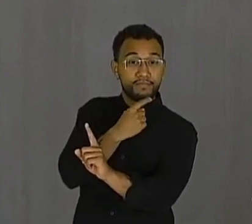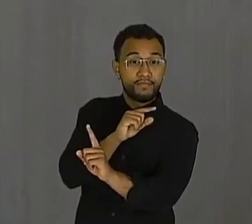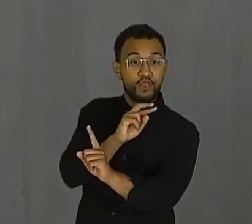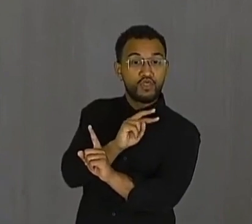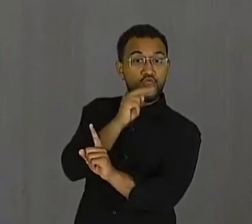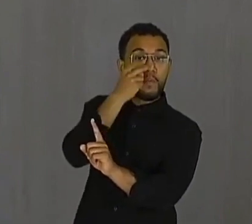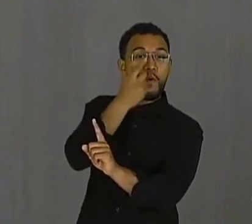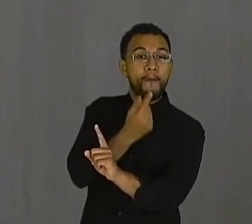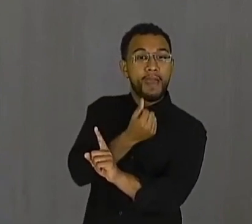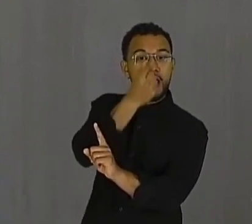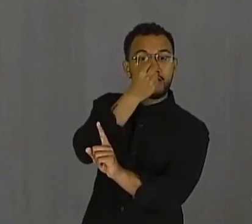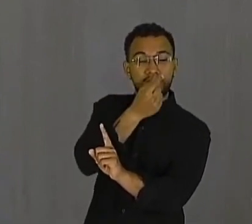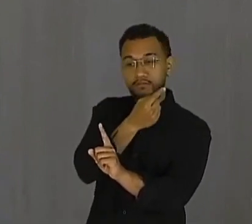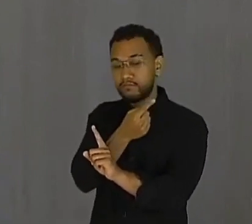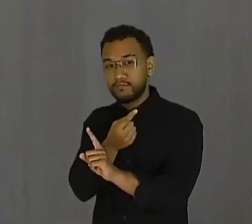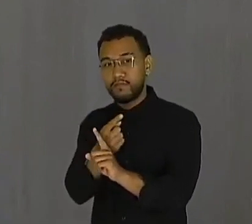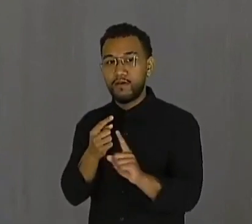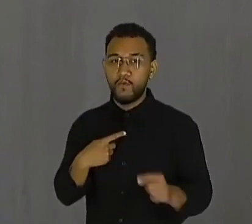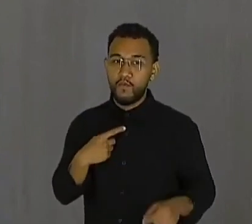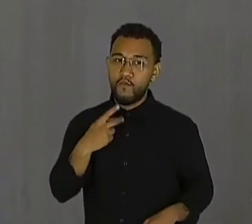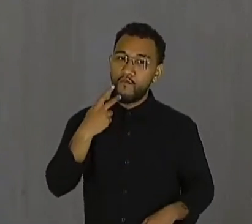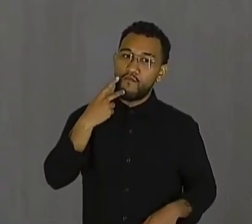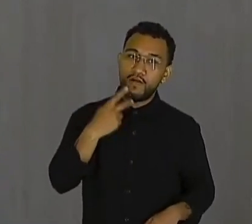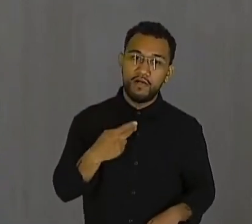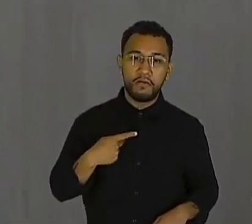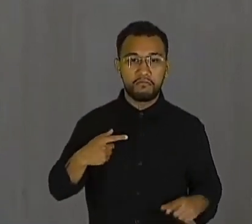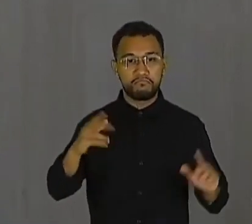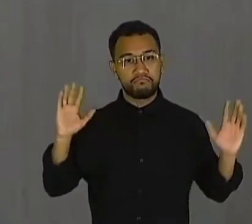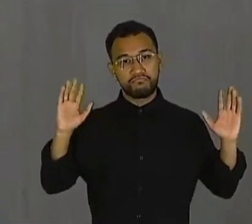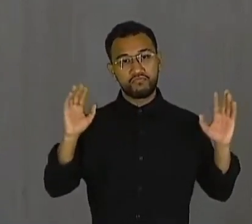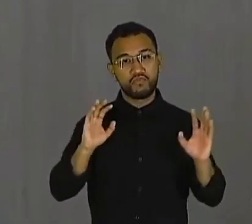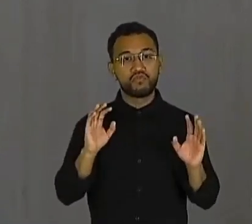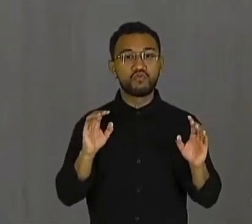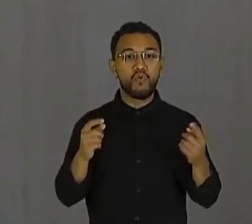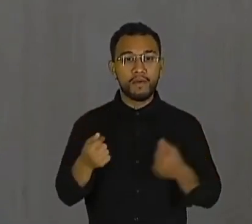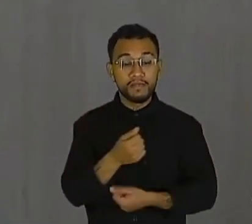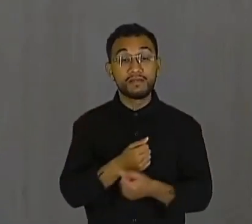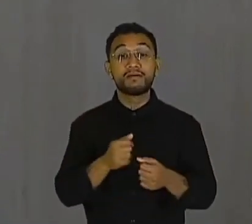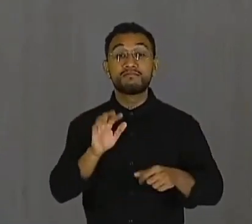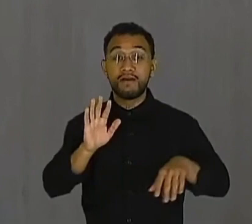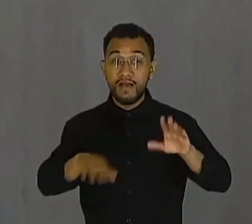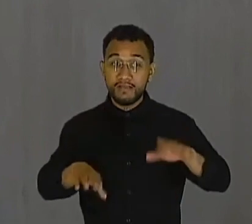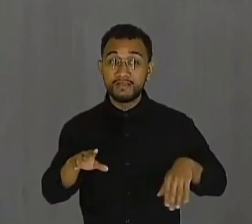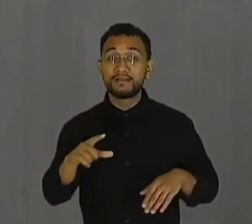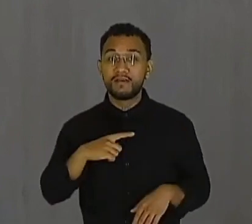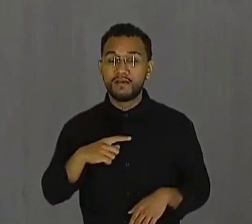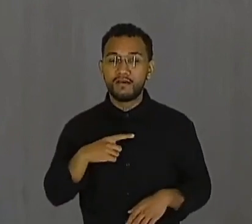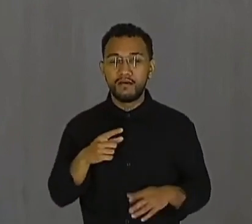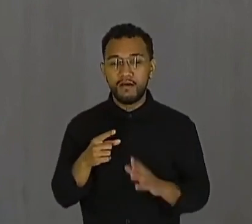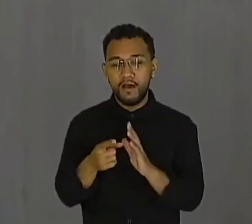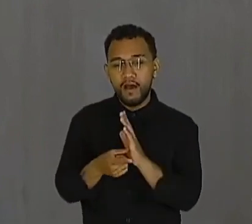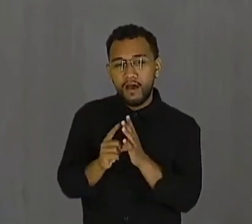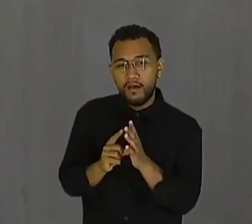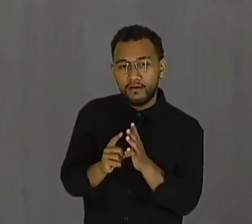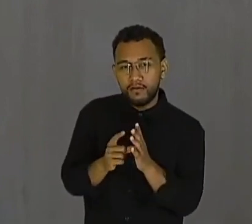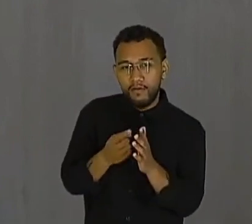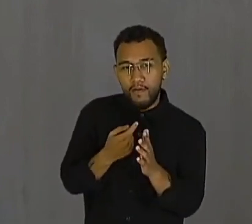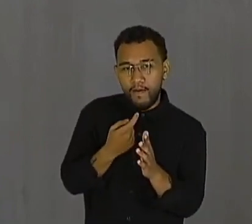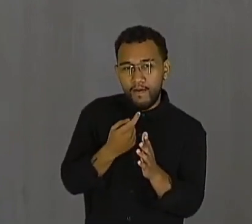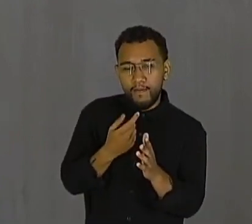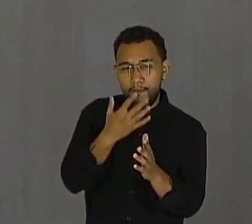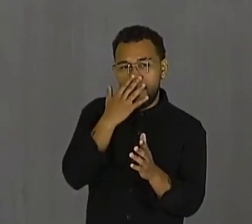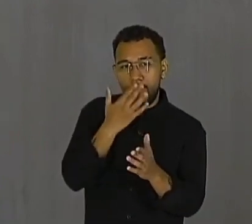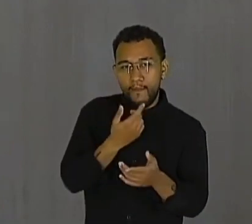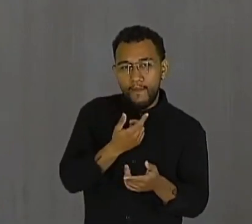afirmar isso, que eu não sou comerciante, mas alguém às vezes eleva o preço para dar o desconto, mas quando você